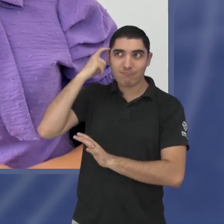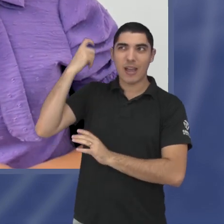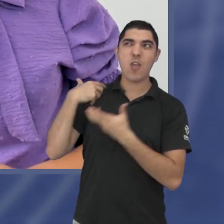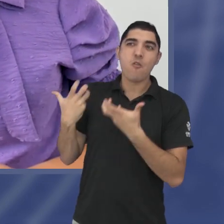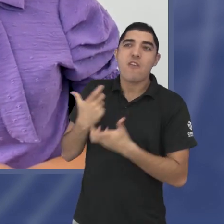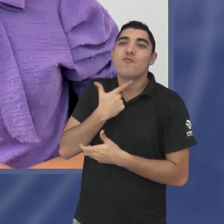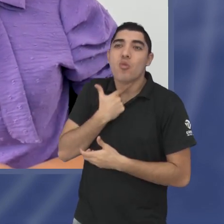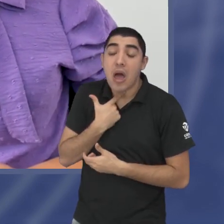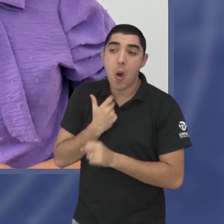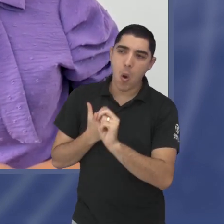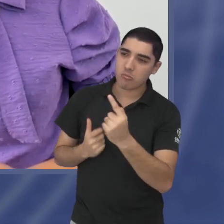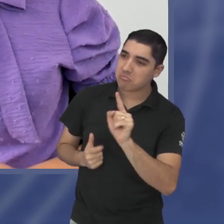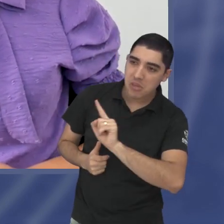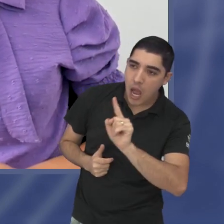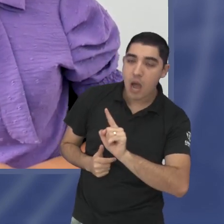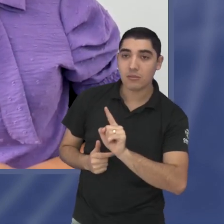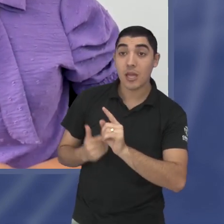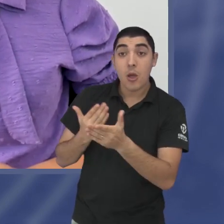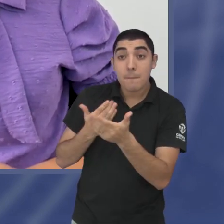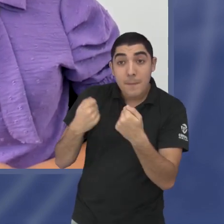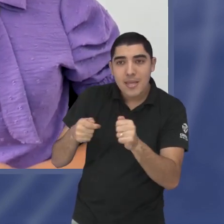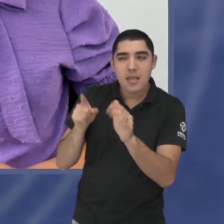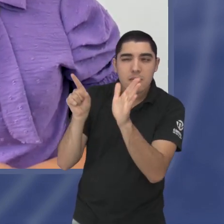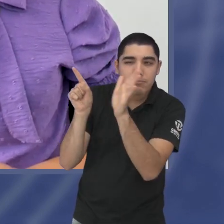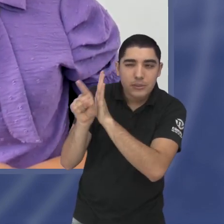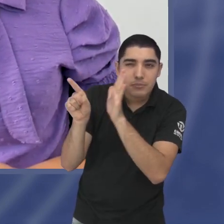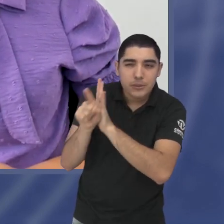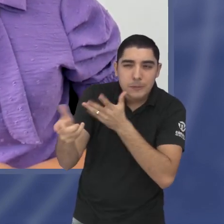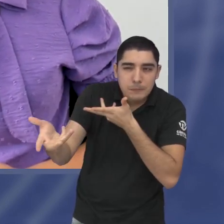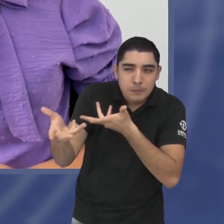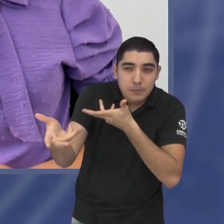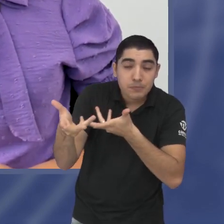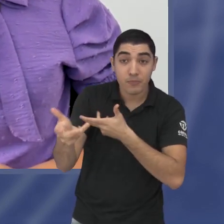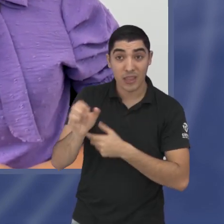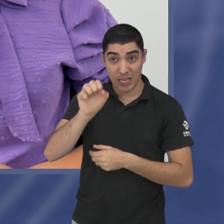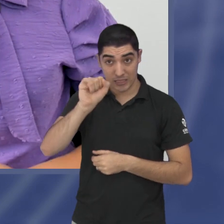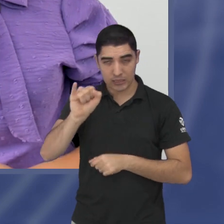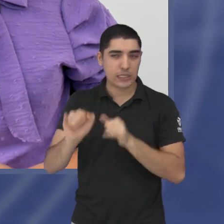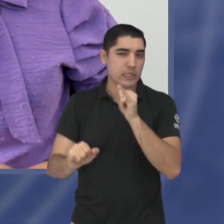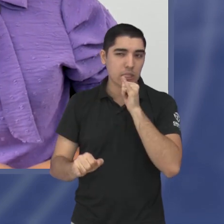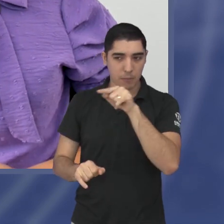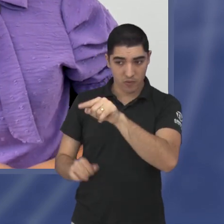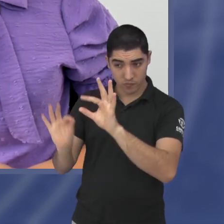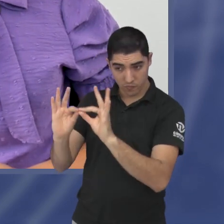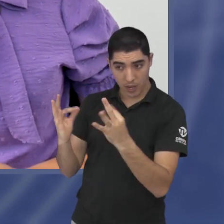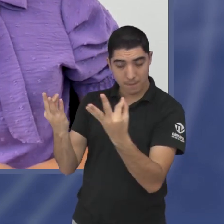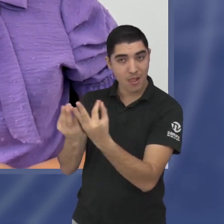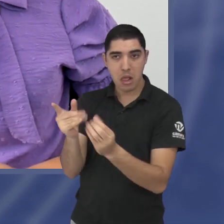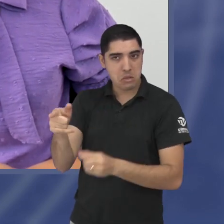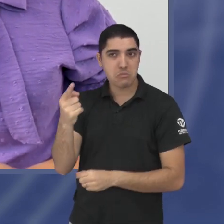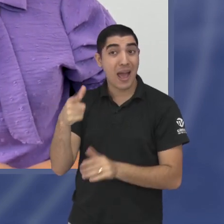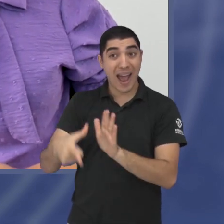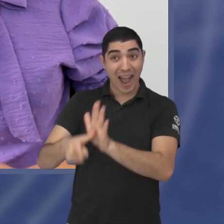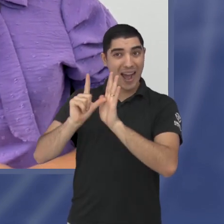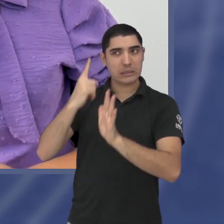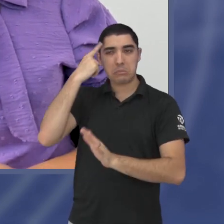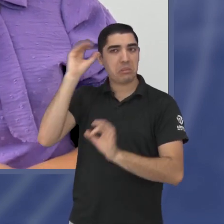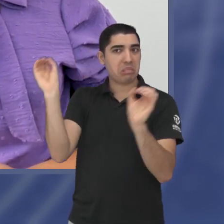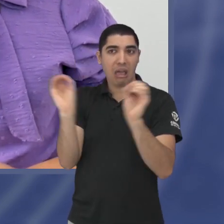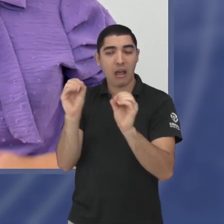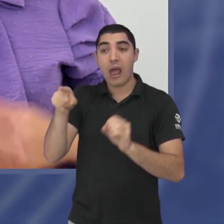e, de fato, algumas famílias, quando não há um planejamento, elas recebem, de uma certa maneira,